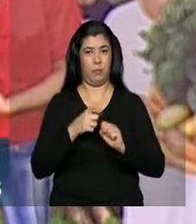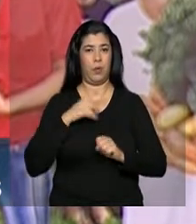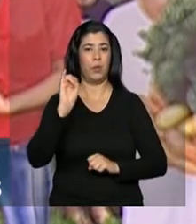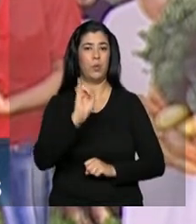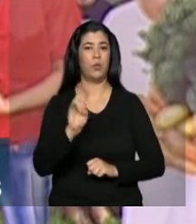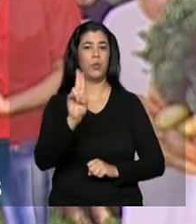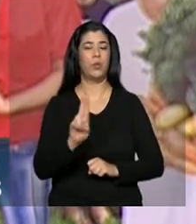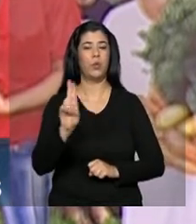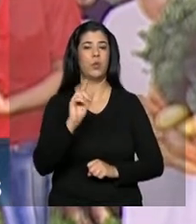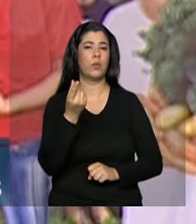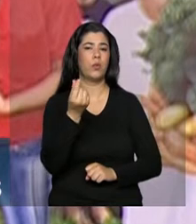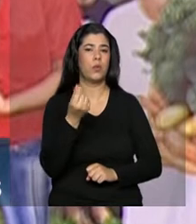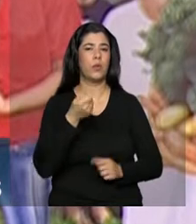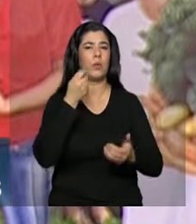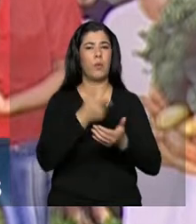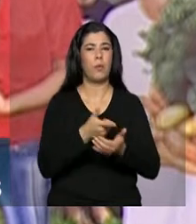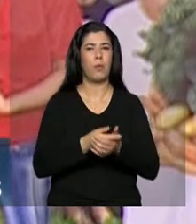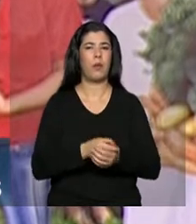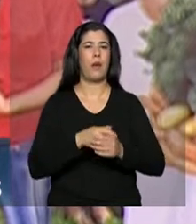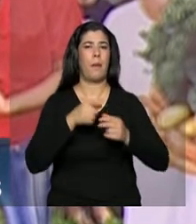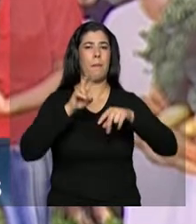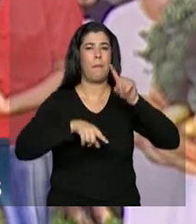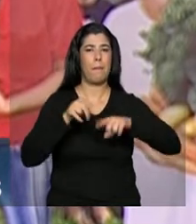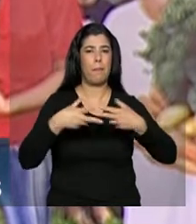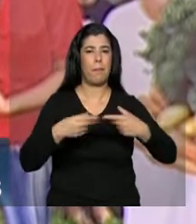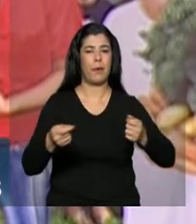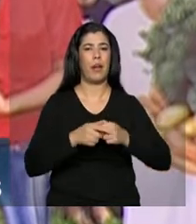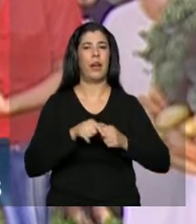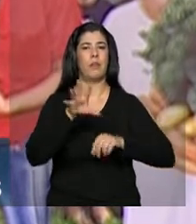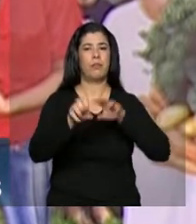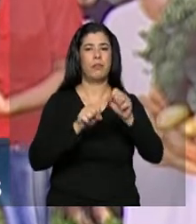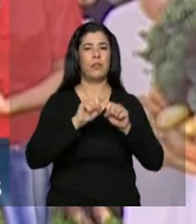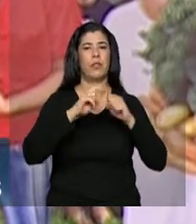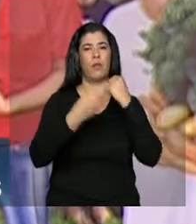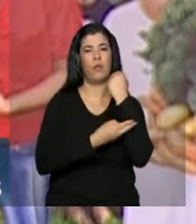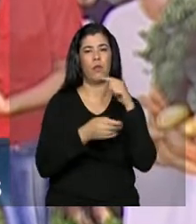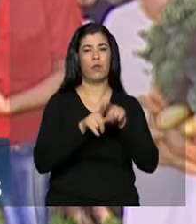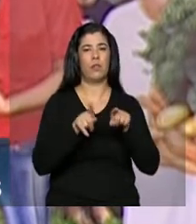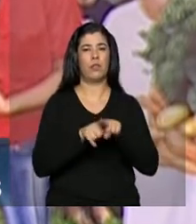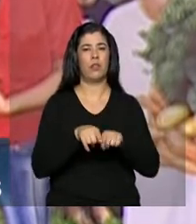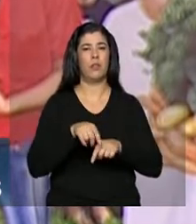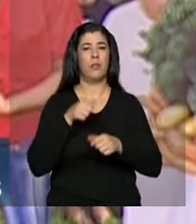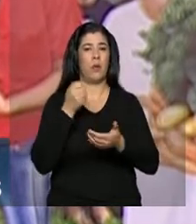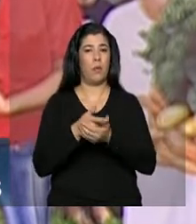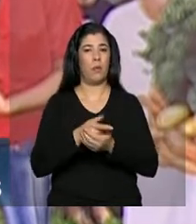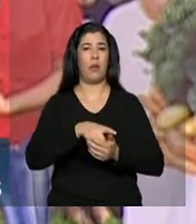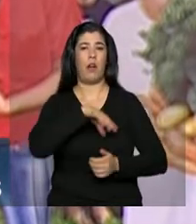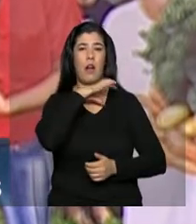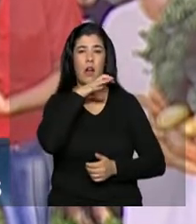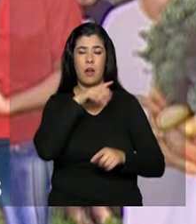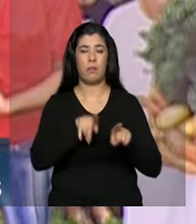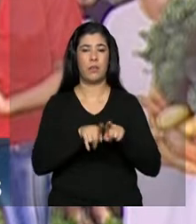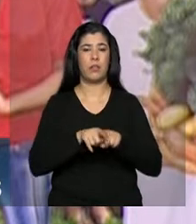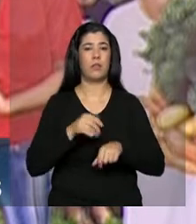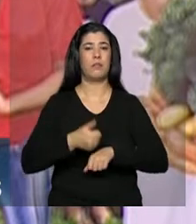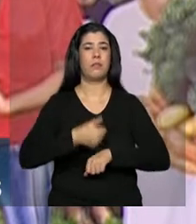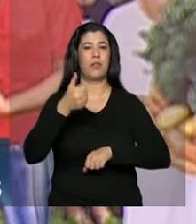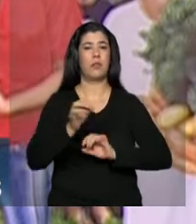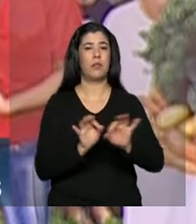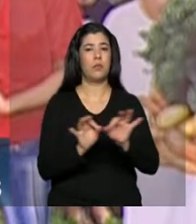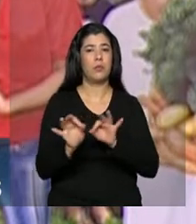exemplo, para comprar tratores, colheitadeiras, animais e até sistemas de irrigação e projetos de melhoria genética.